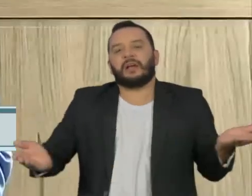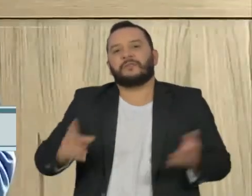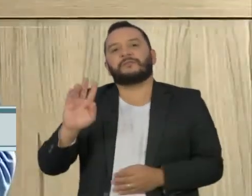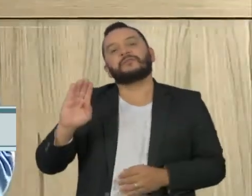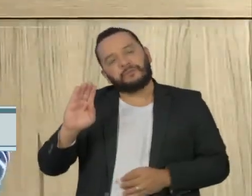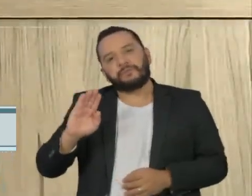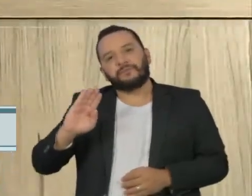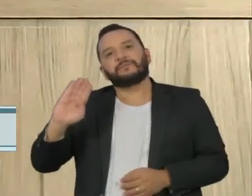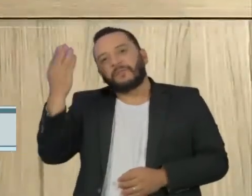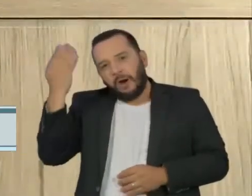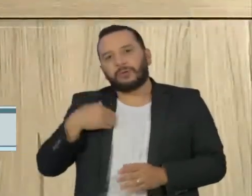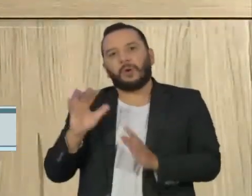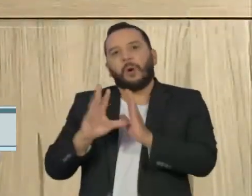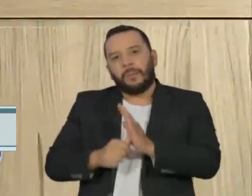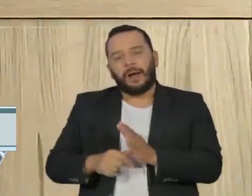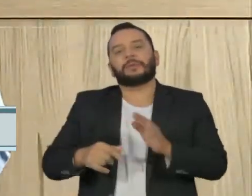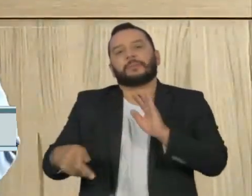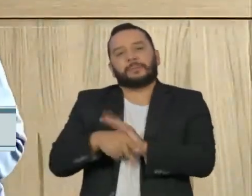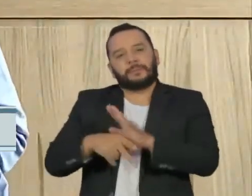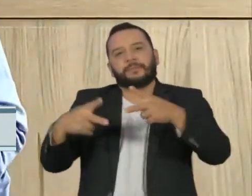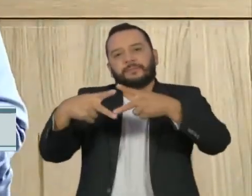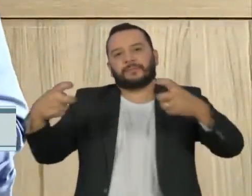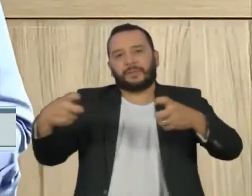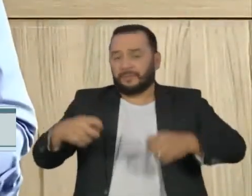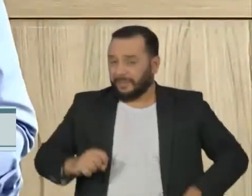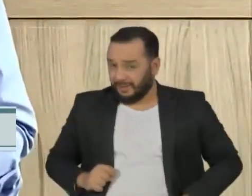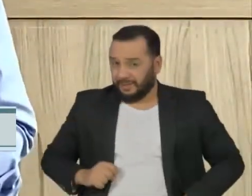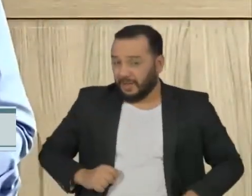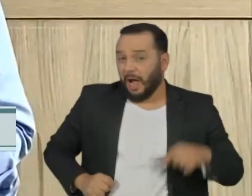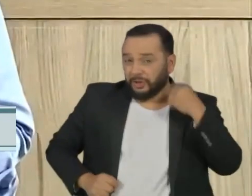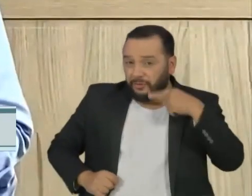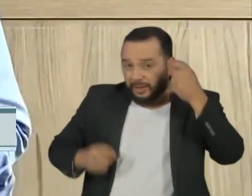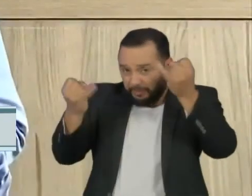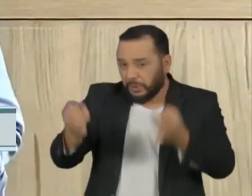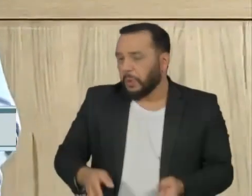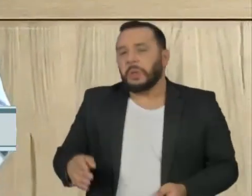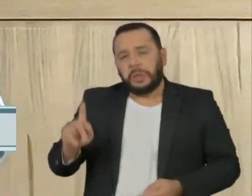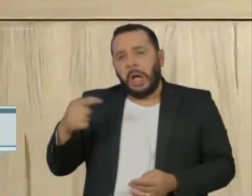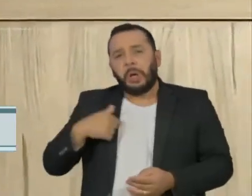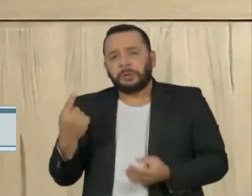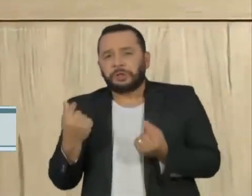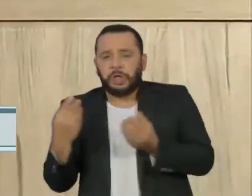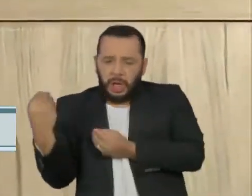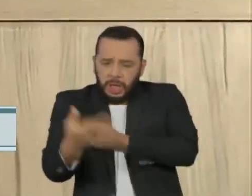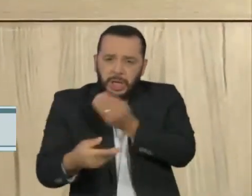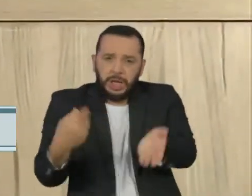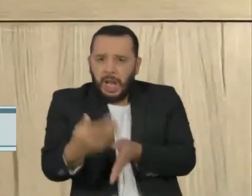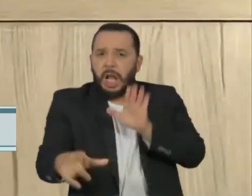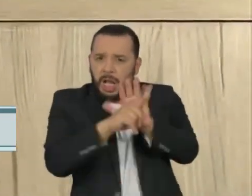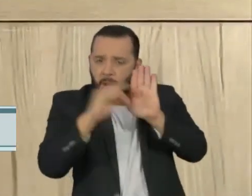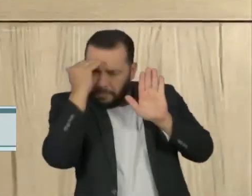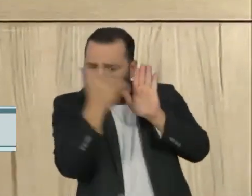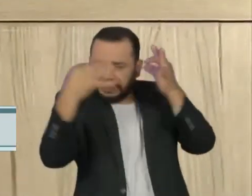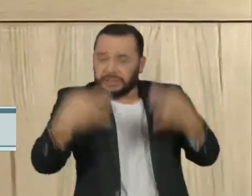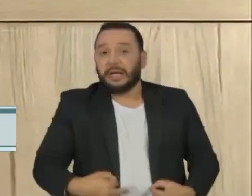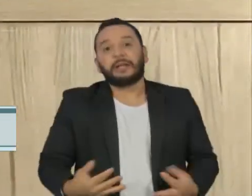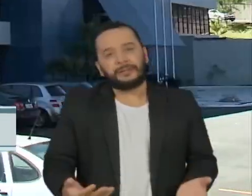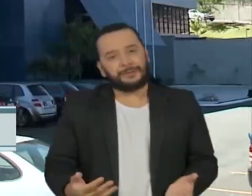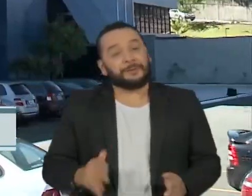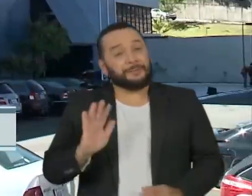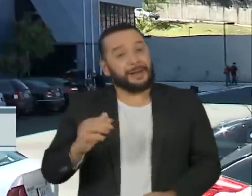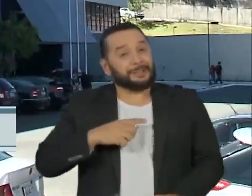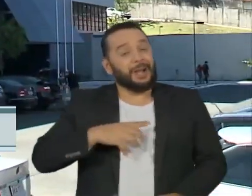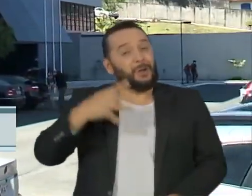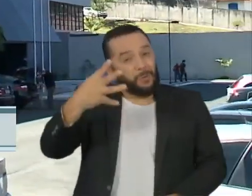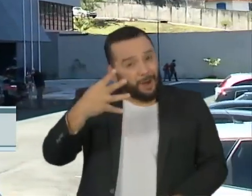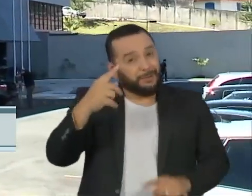defesa do ex-presidente Lula afirma que a denúncia quer criminalizar doações lícitas e documentadas. Essa é a quarta denúncia contra o ex